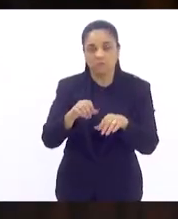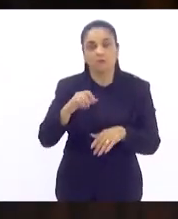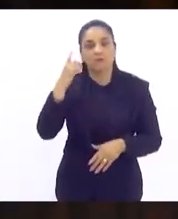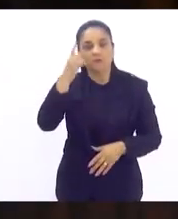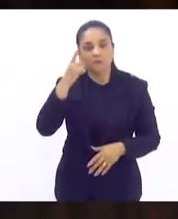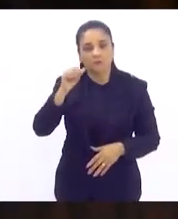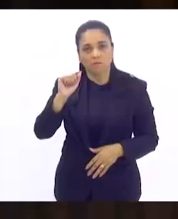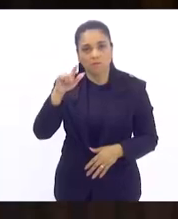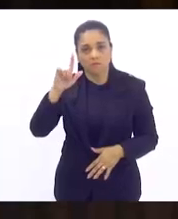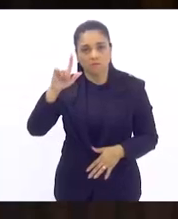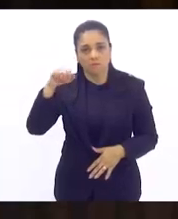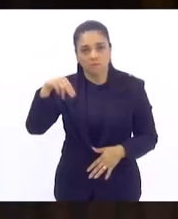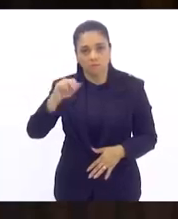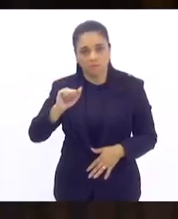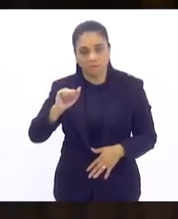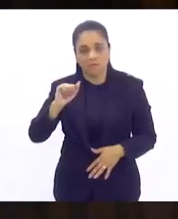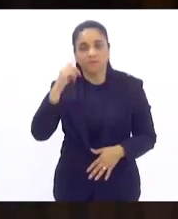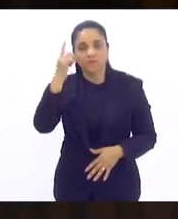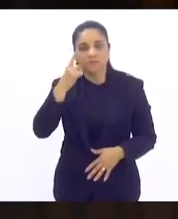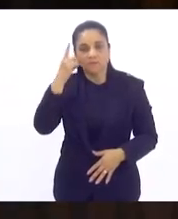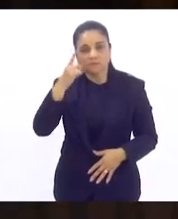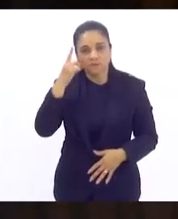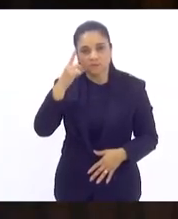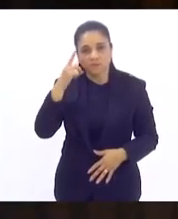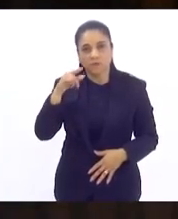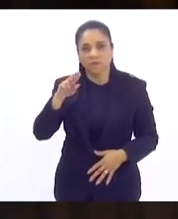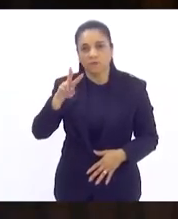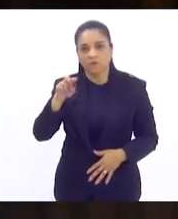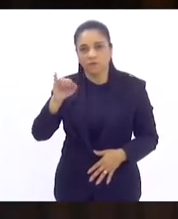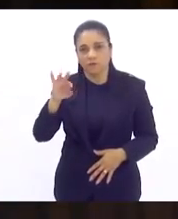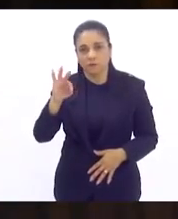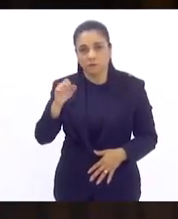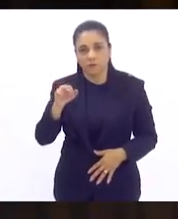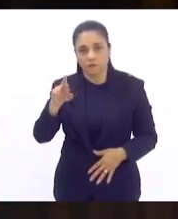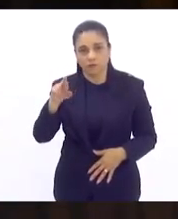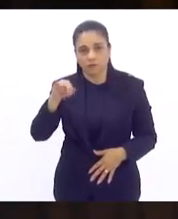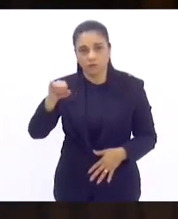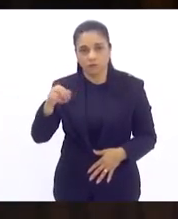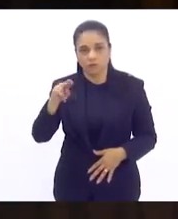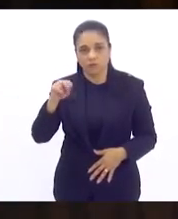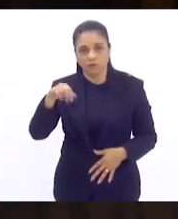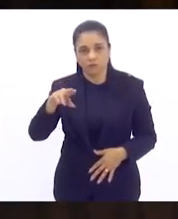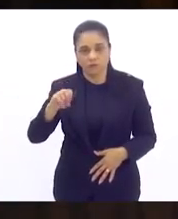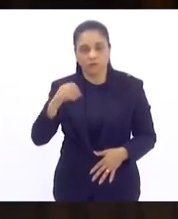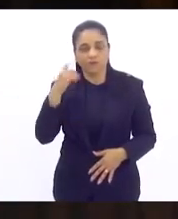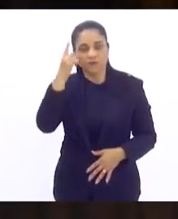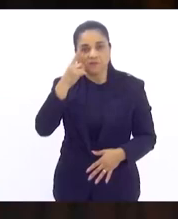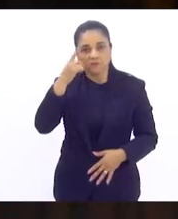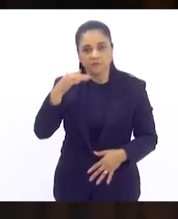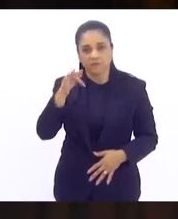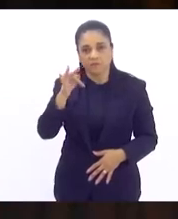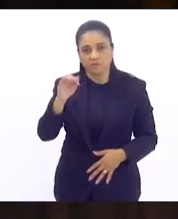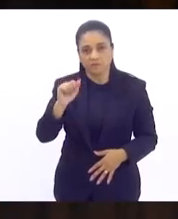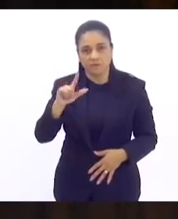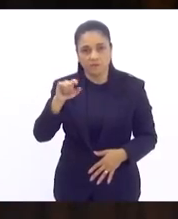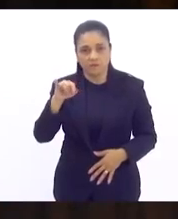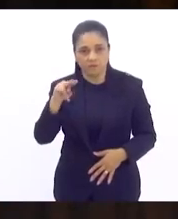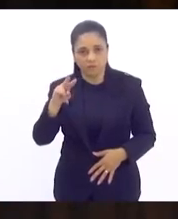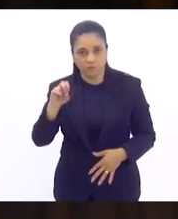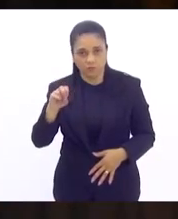Lopes, deputado Vitor Júnior, deputado Flávio Serafim,